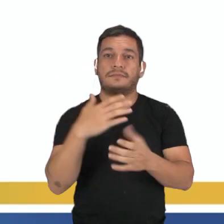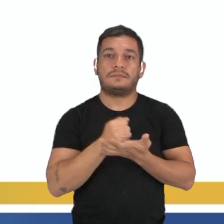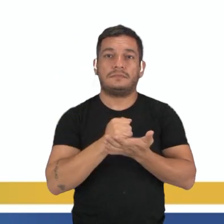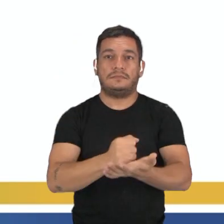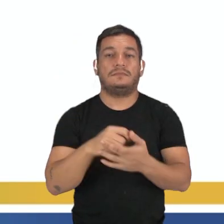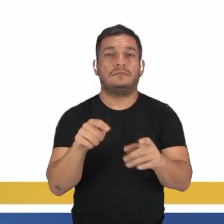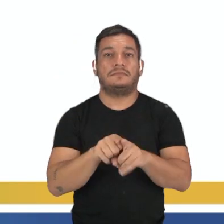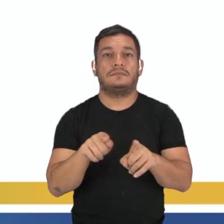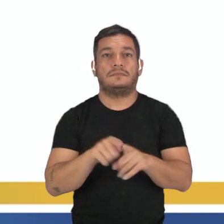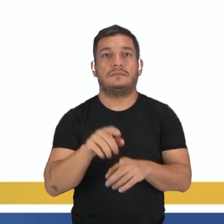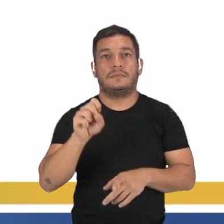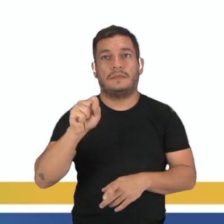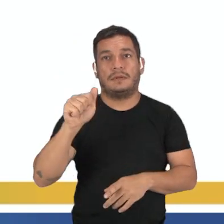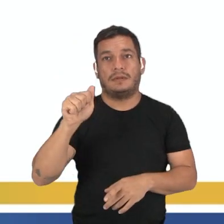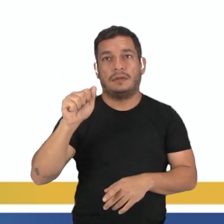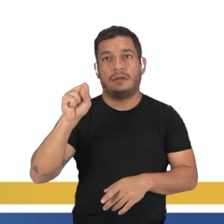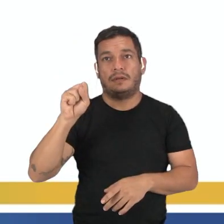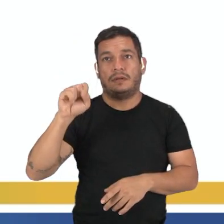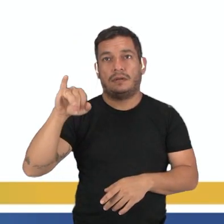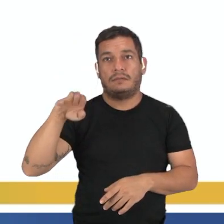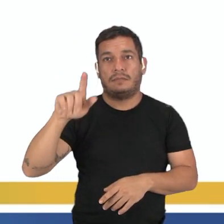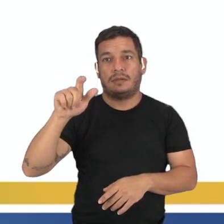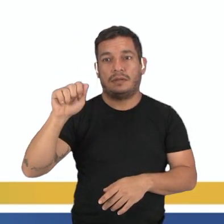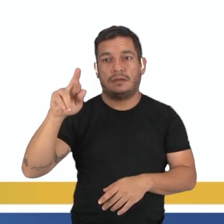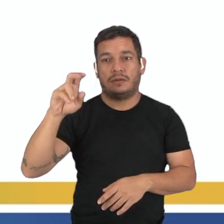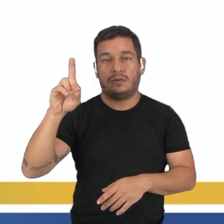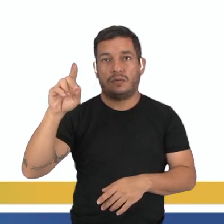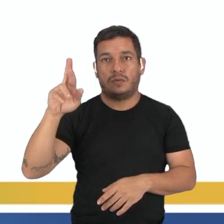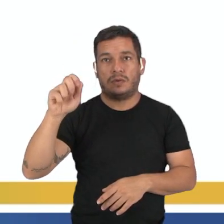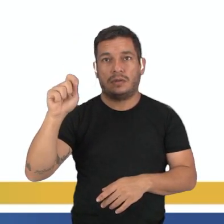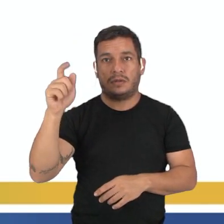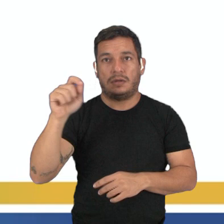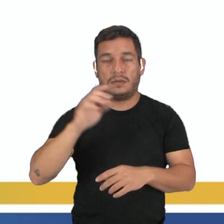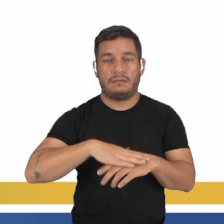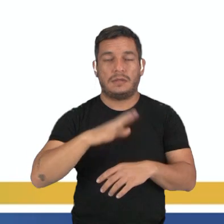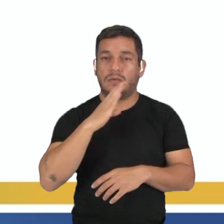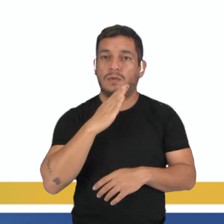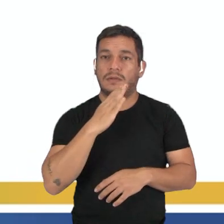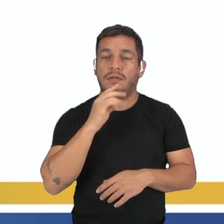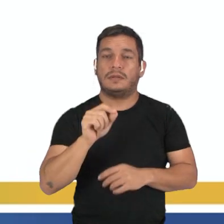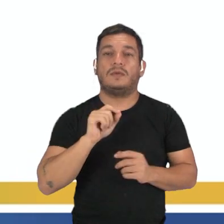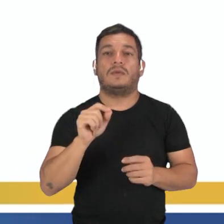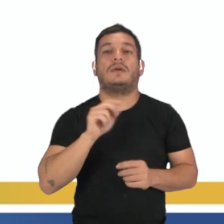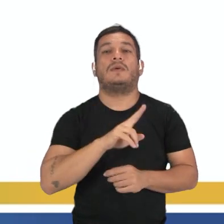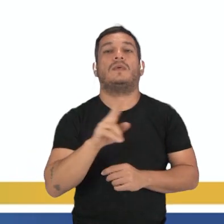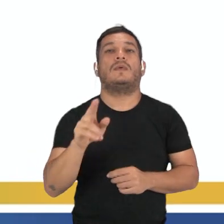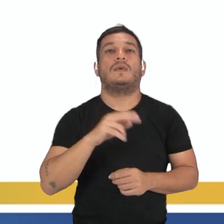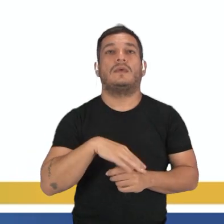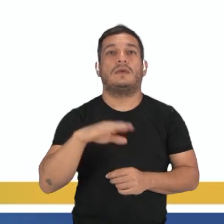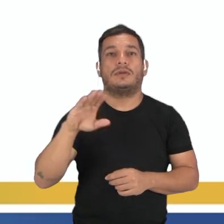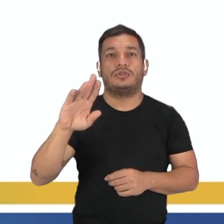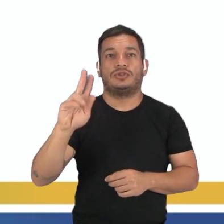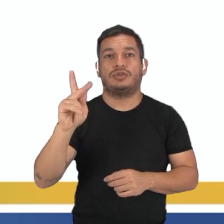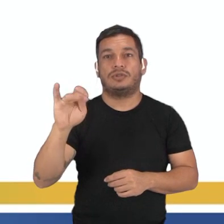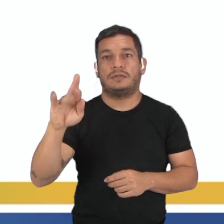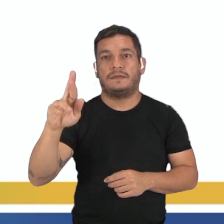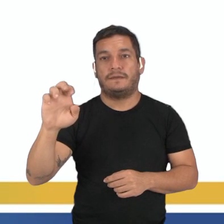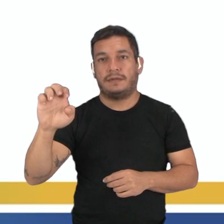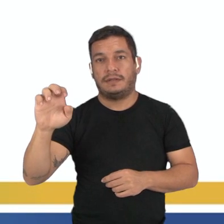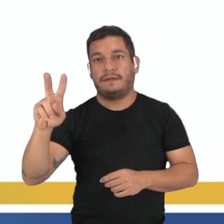e a folha assimiladora é aquela que fica mais solta, mais pendente. E uma das mais conhecidas é aquela chamada de chifre de viado.